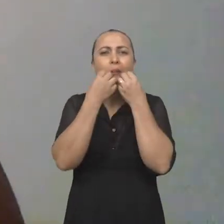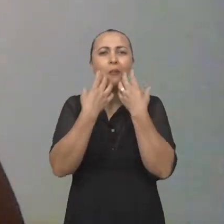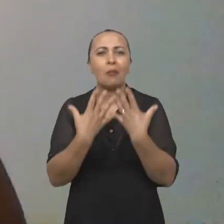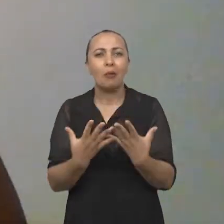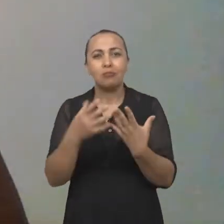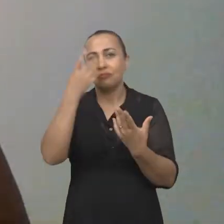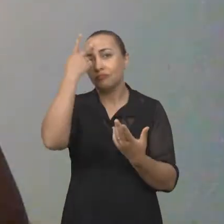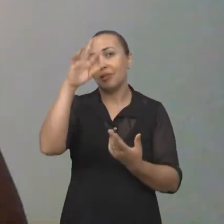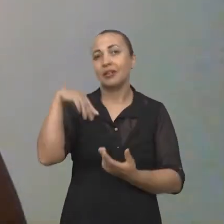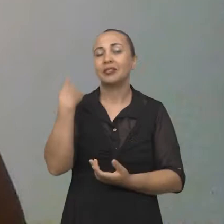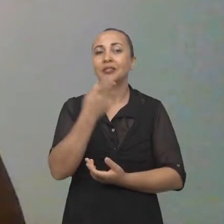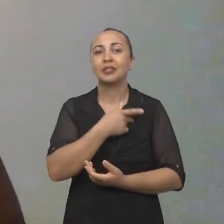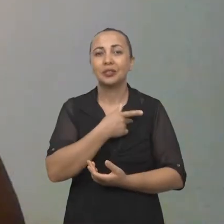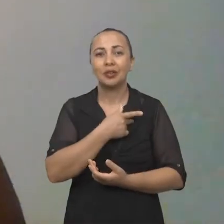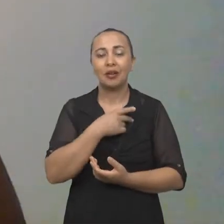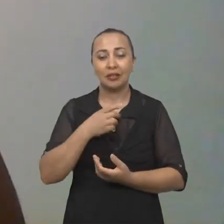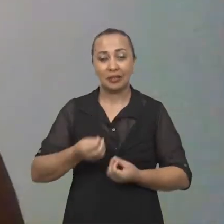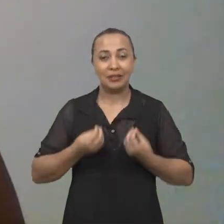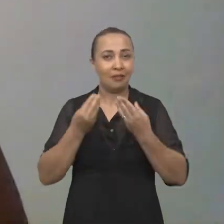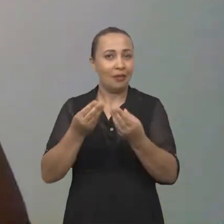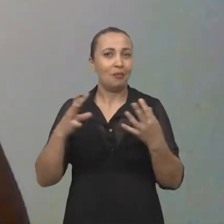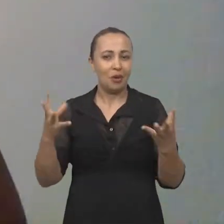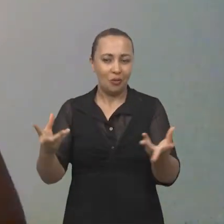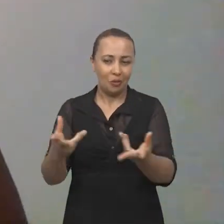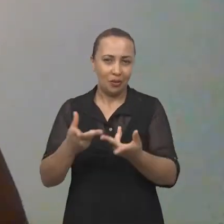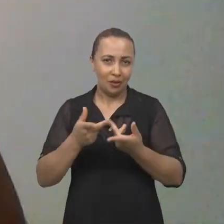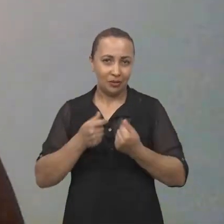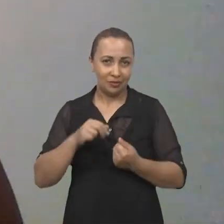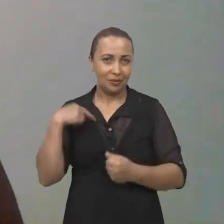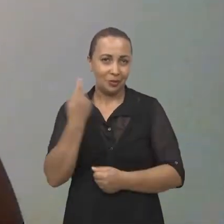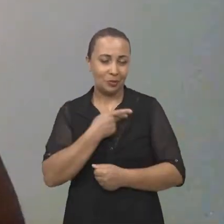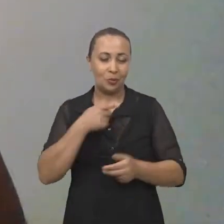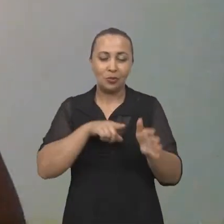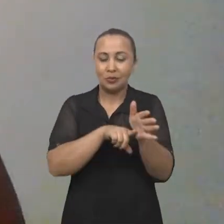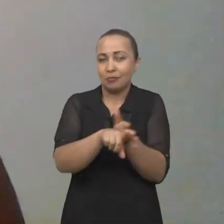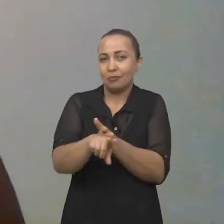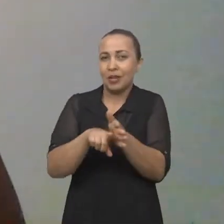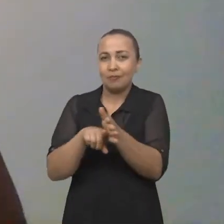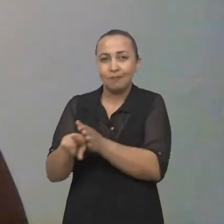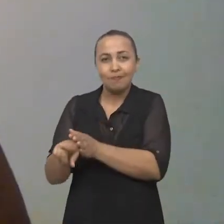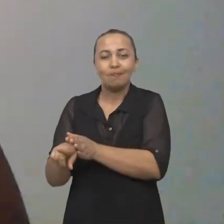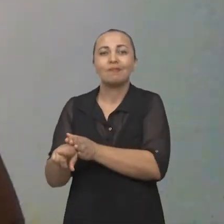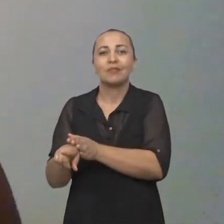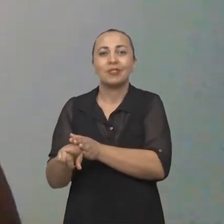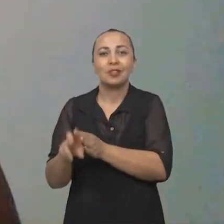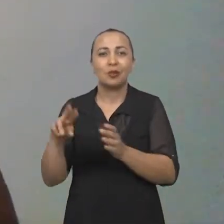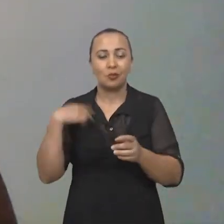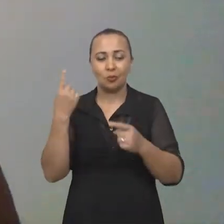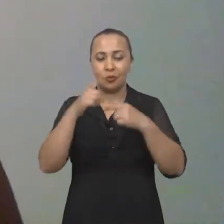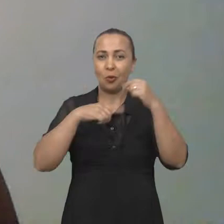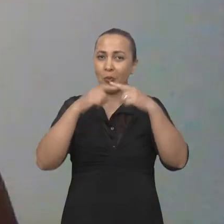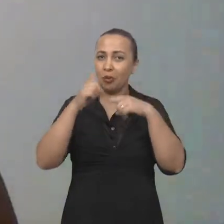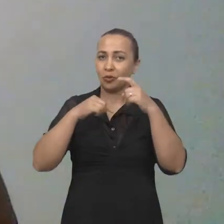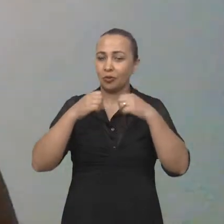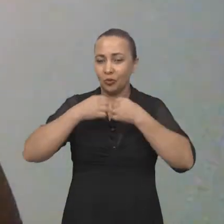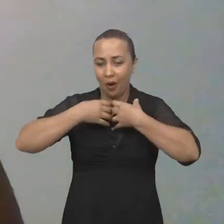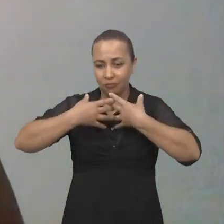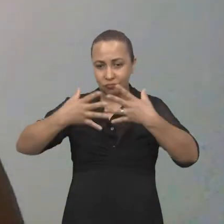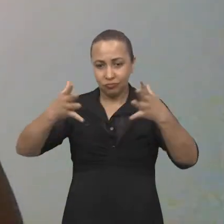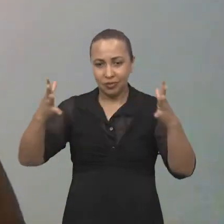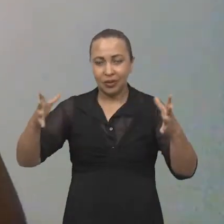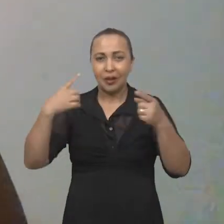bom para a gente dar uma qualidade às nossas investigações, o nosso objeto